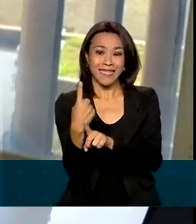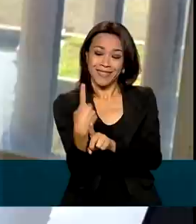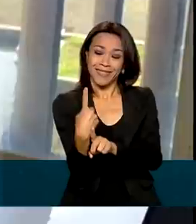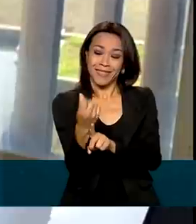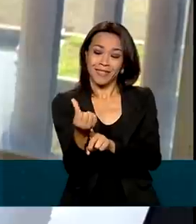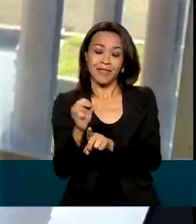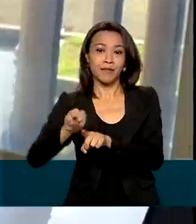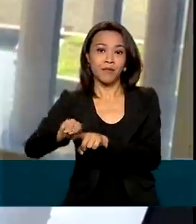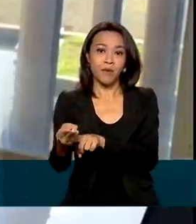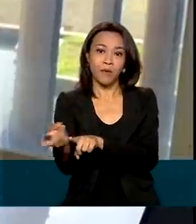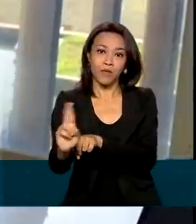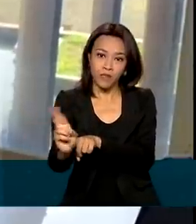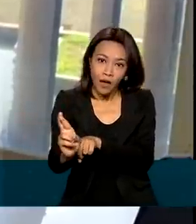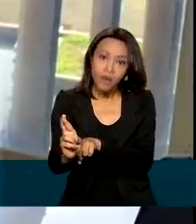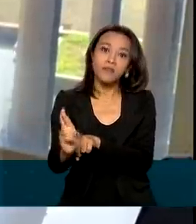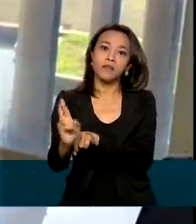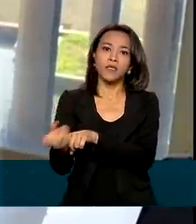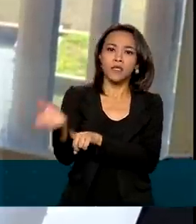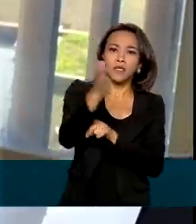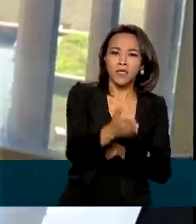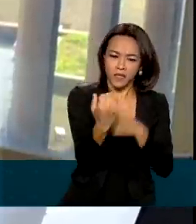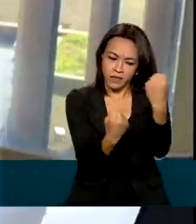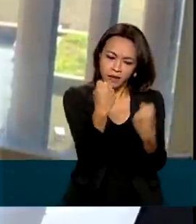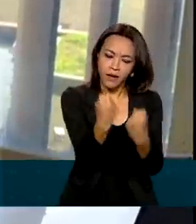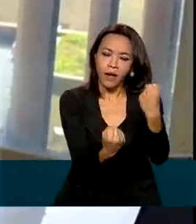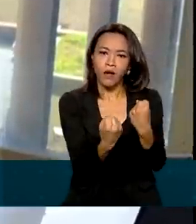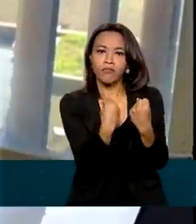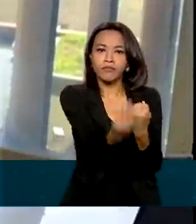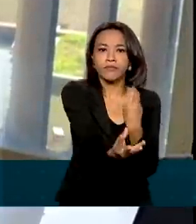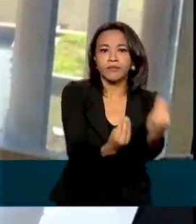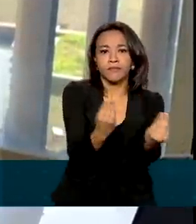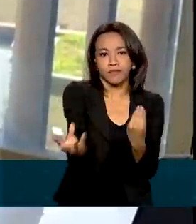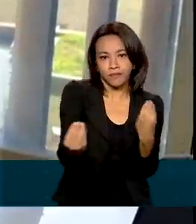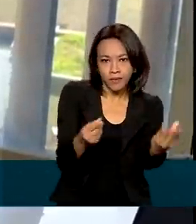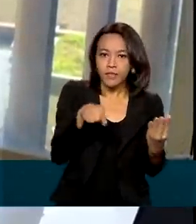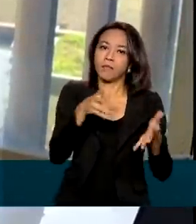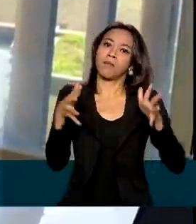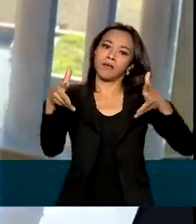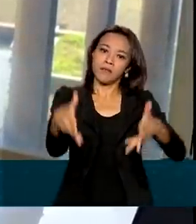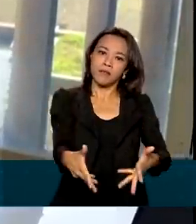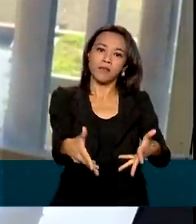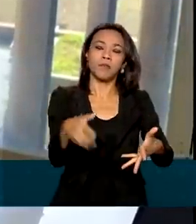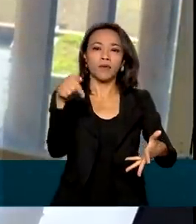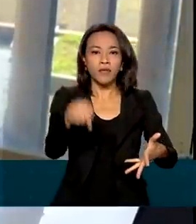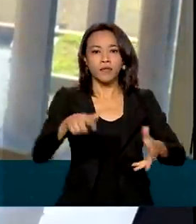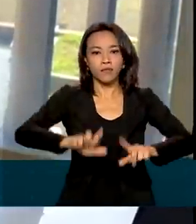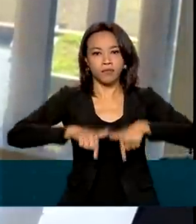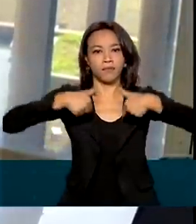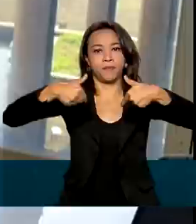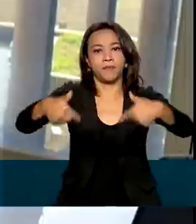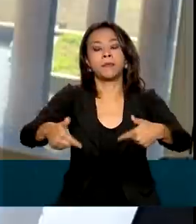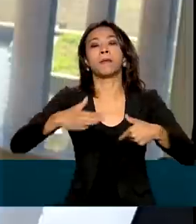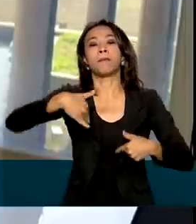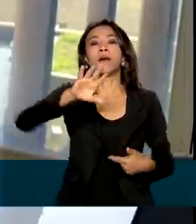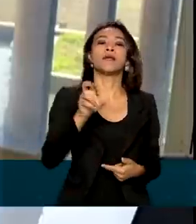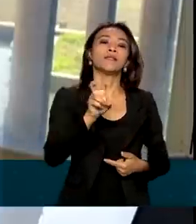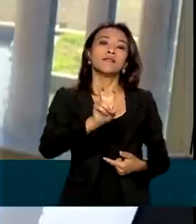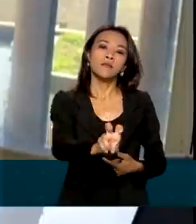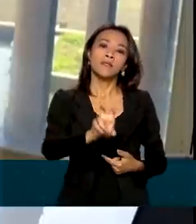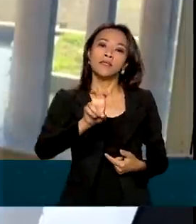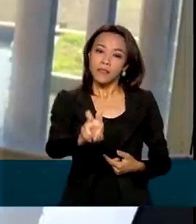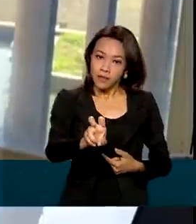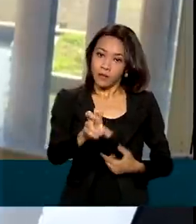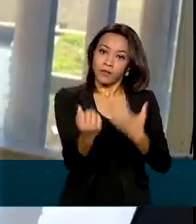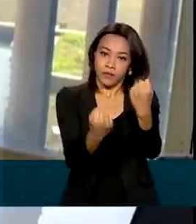milhões de reais. Só em viaturas o programa vai estar entregando às unidades que participam dessa operação mais de 55